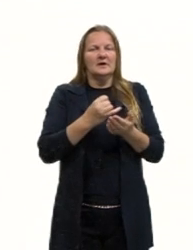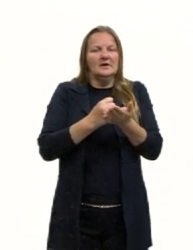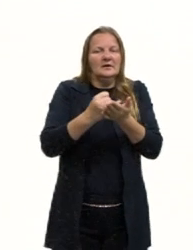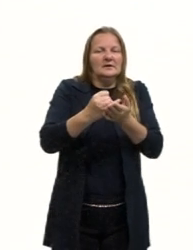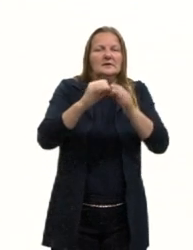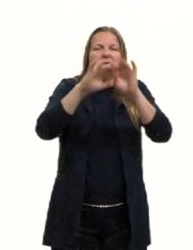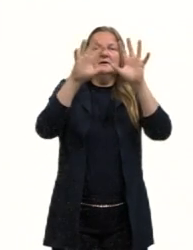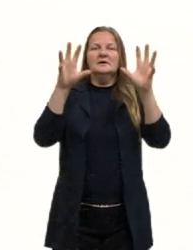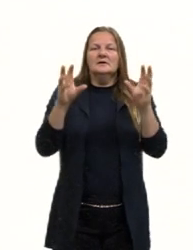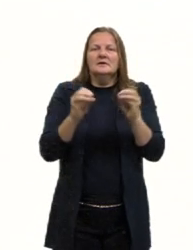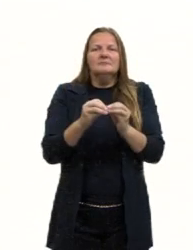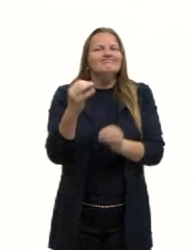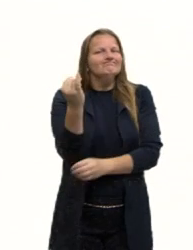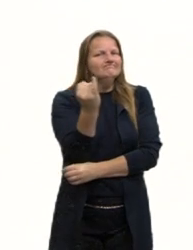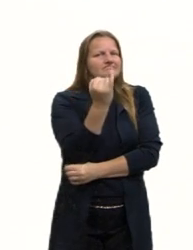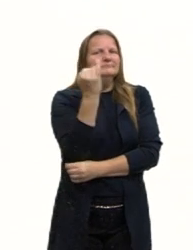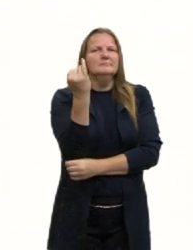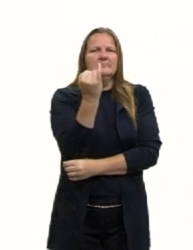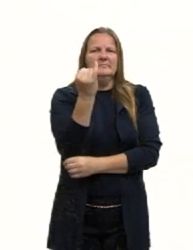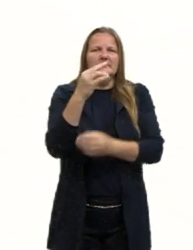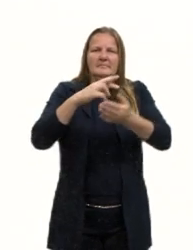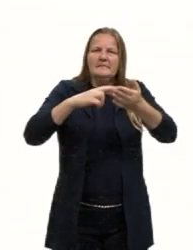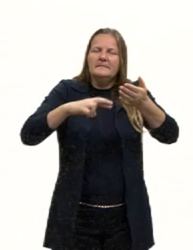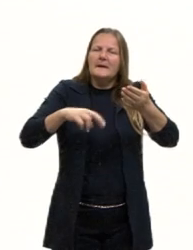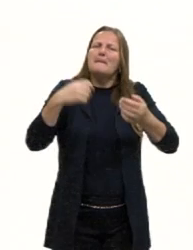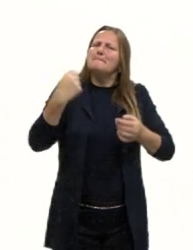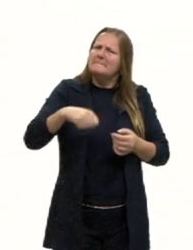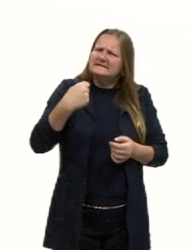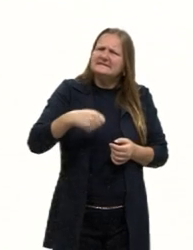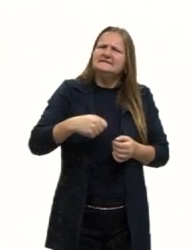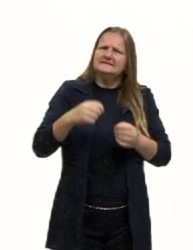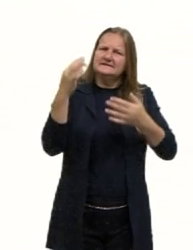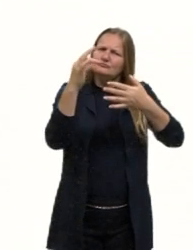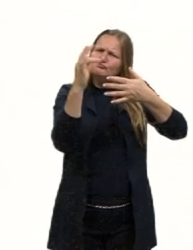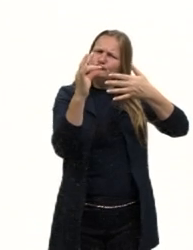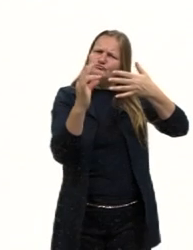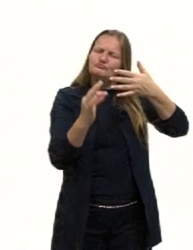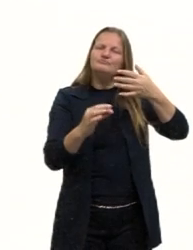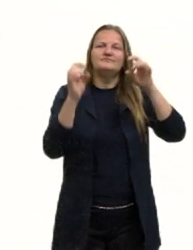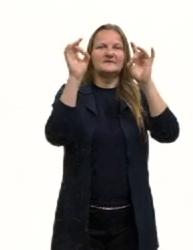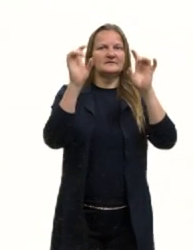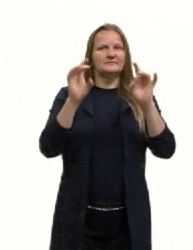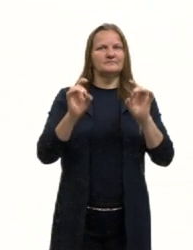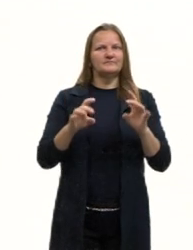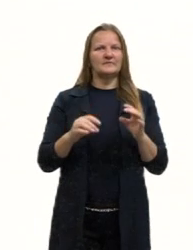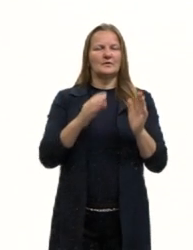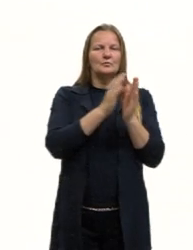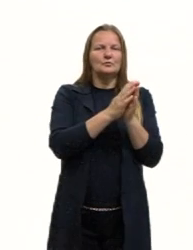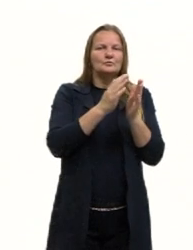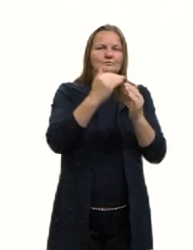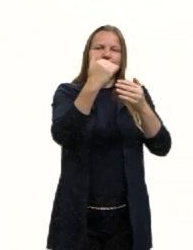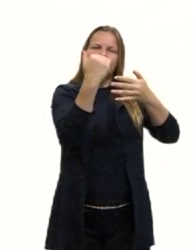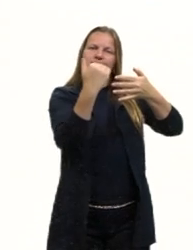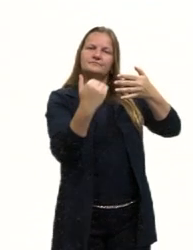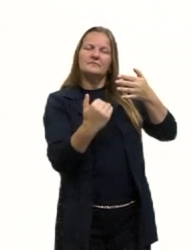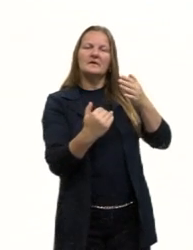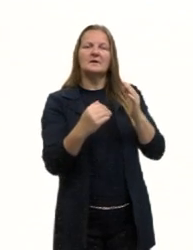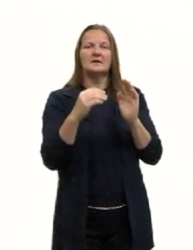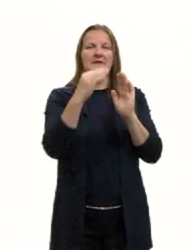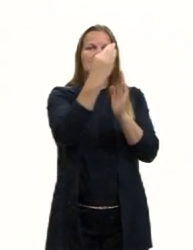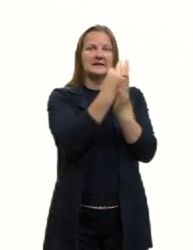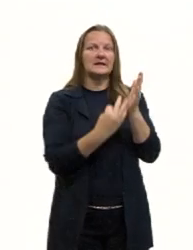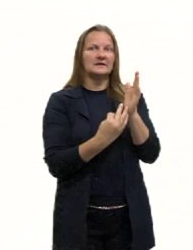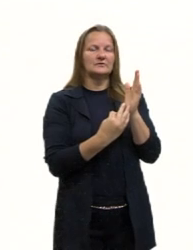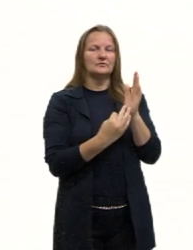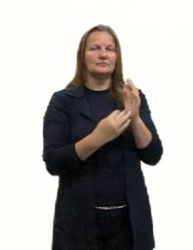a conclusão são fundamentais. A gente precisa de alguns elementos específicos para essas partes do texto. E agora aqui, no